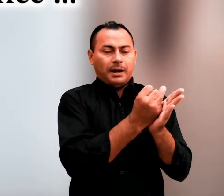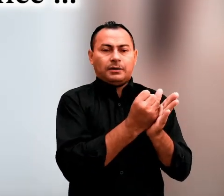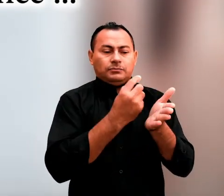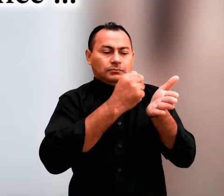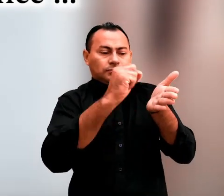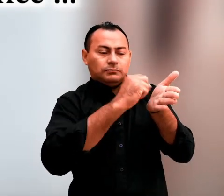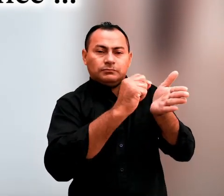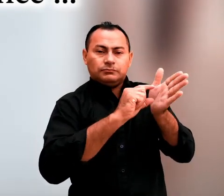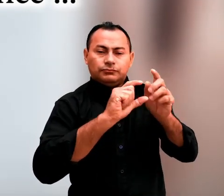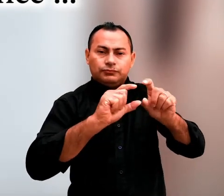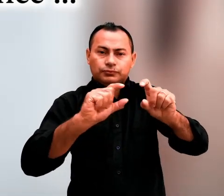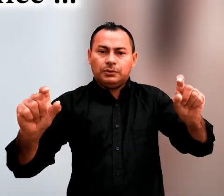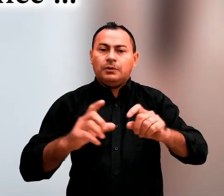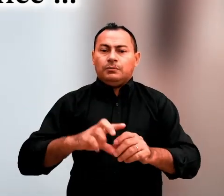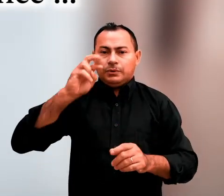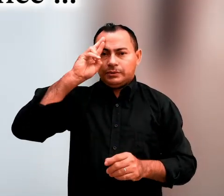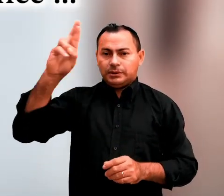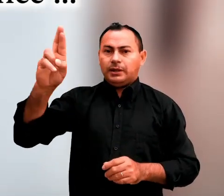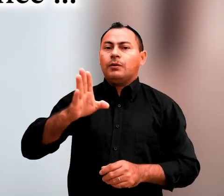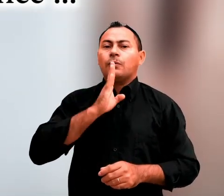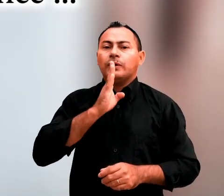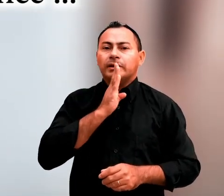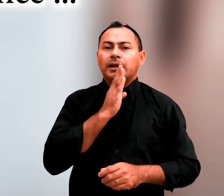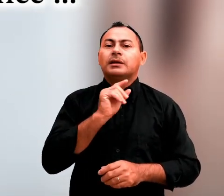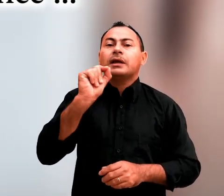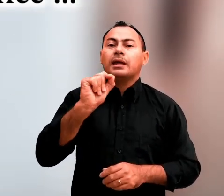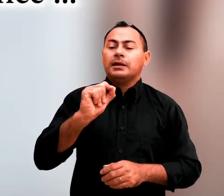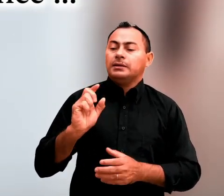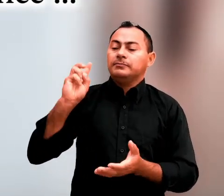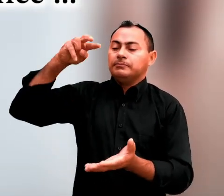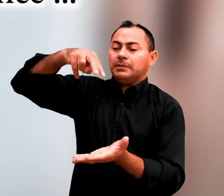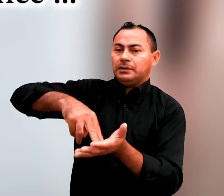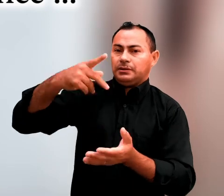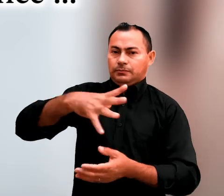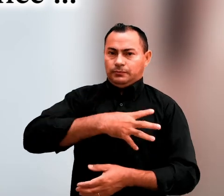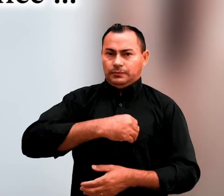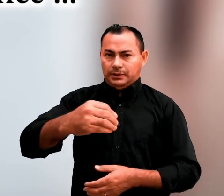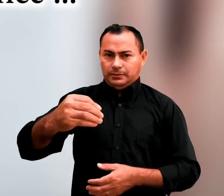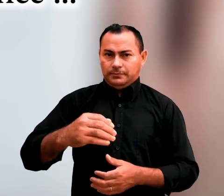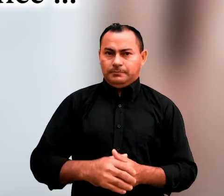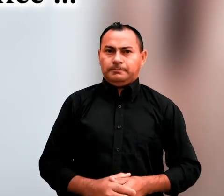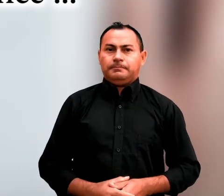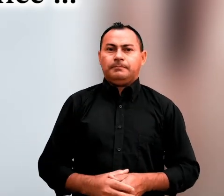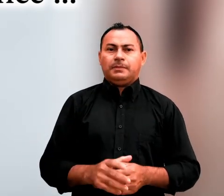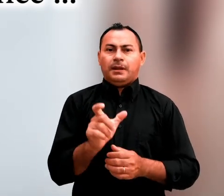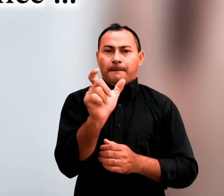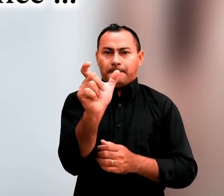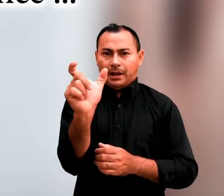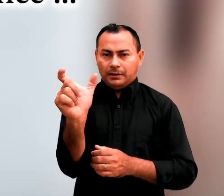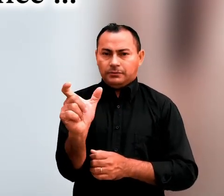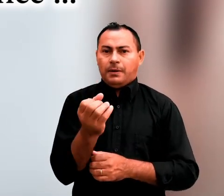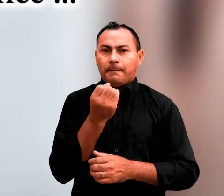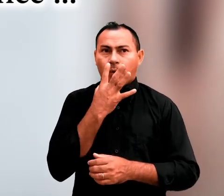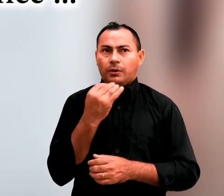com esta inscrição. O Senhor conhece quem lhe pertence. Essas palavras servem de grande